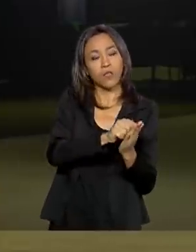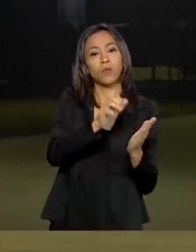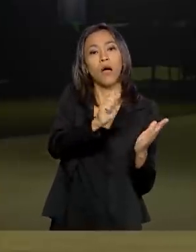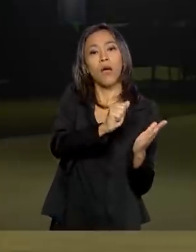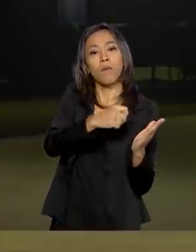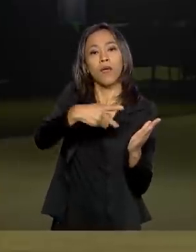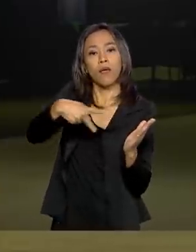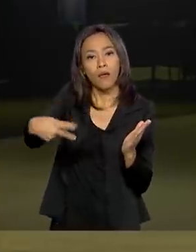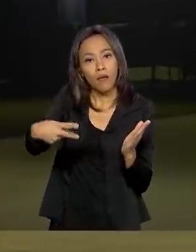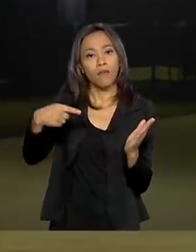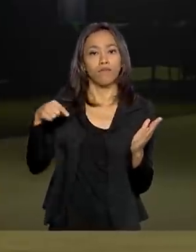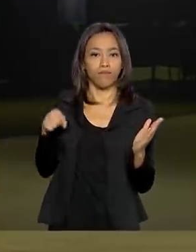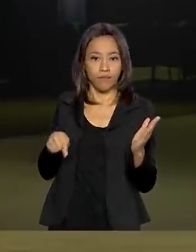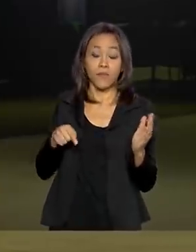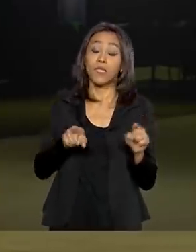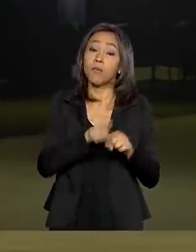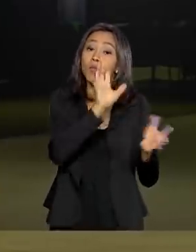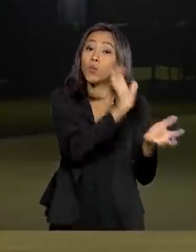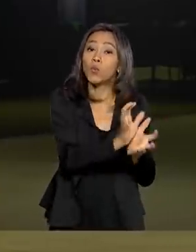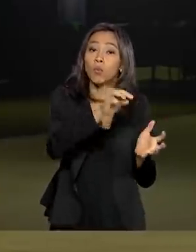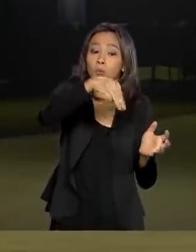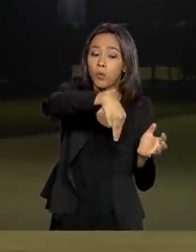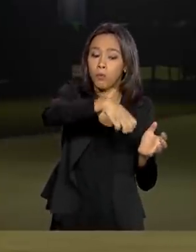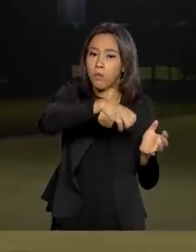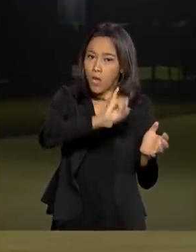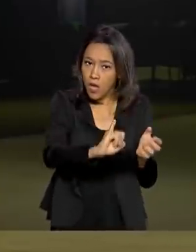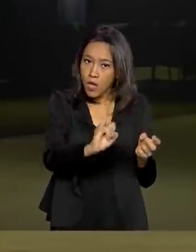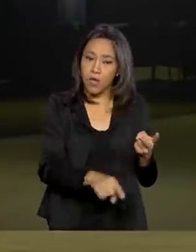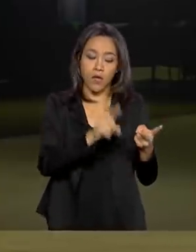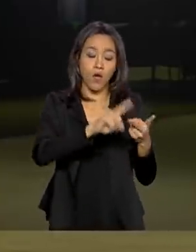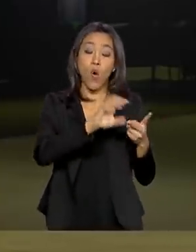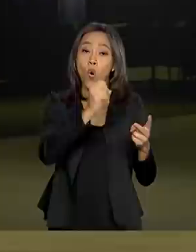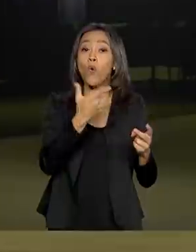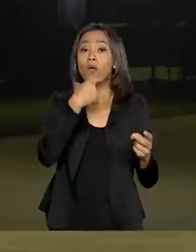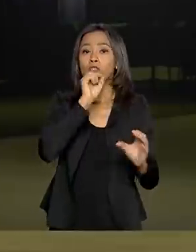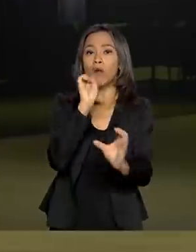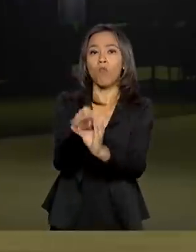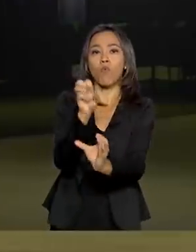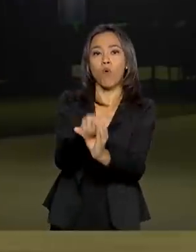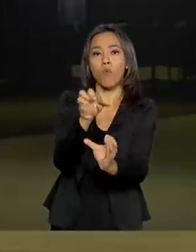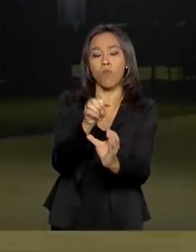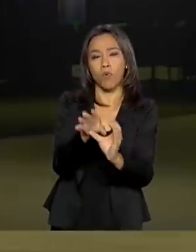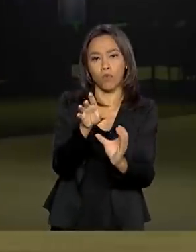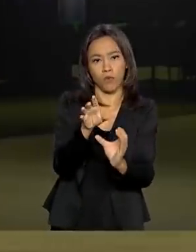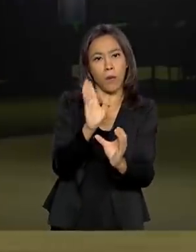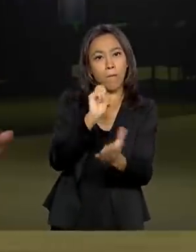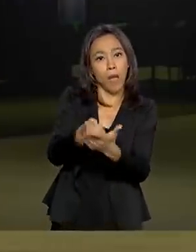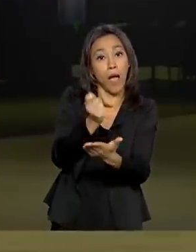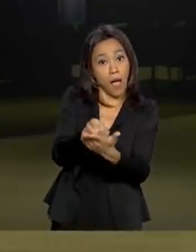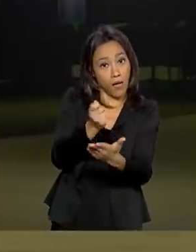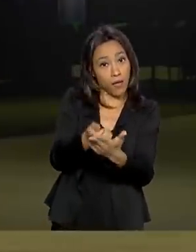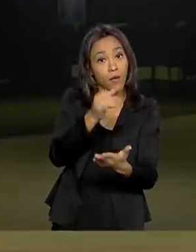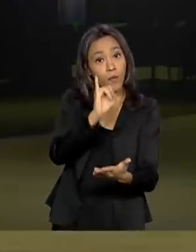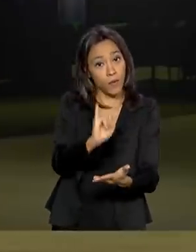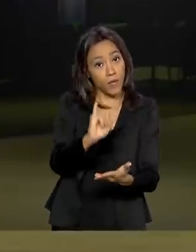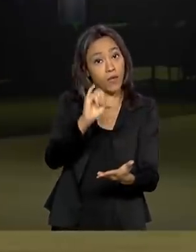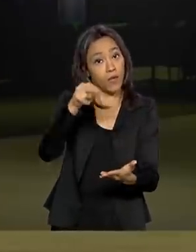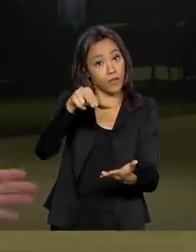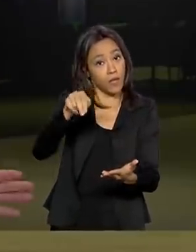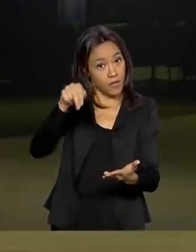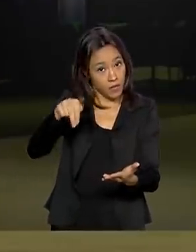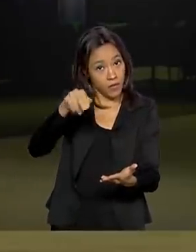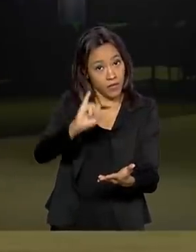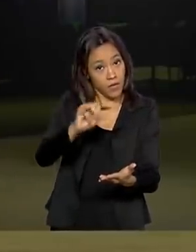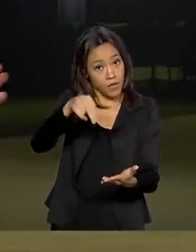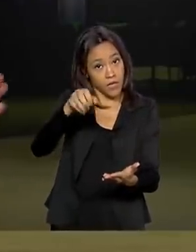individuais, os famosos MEIs, ou o contribuinte individual do INSS, ou então o informal, esse que nunca